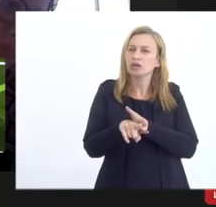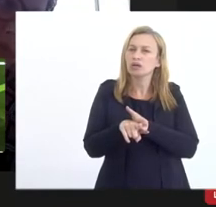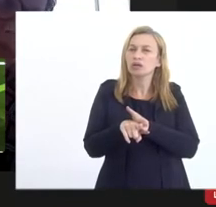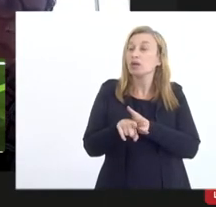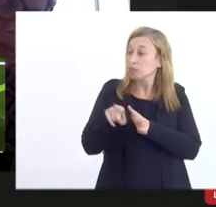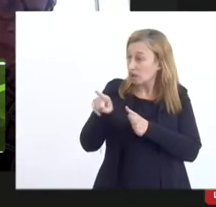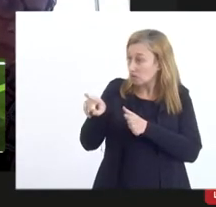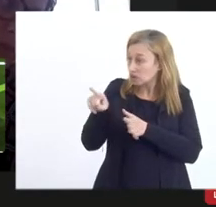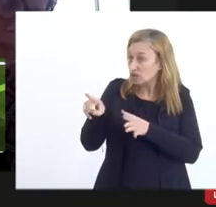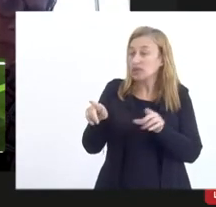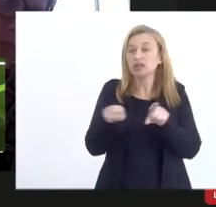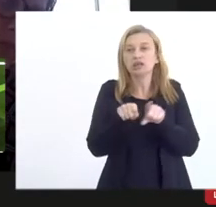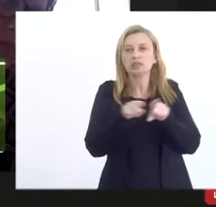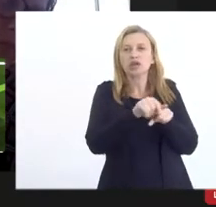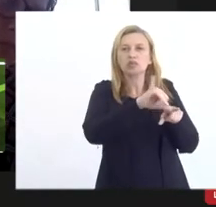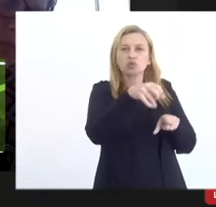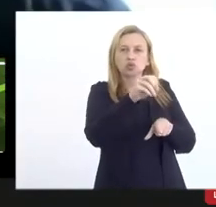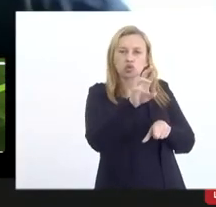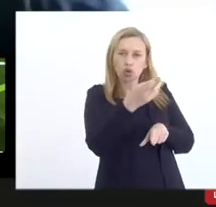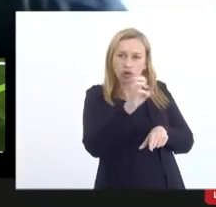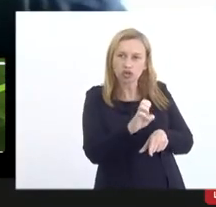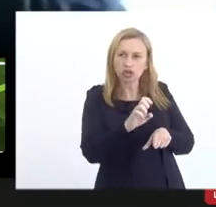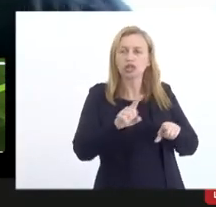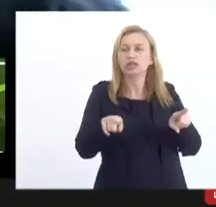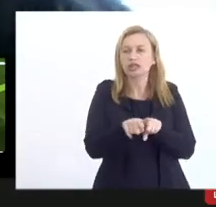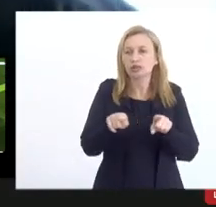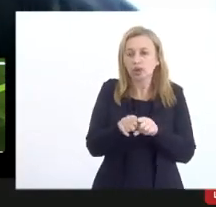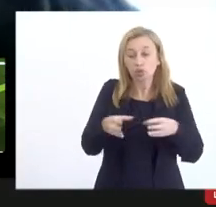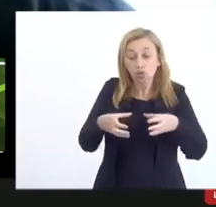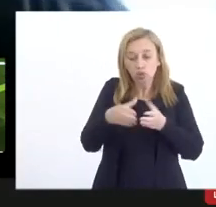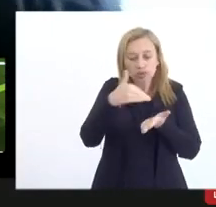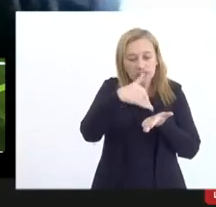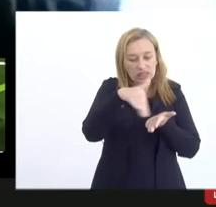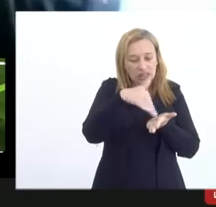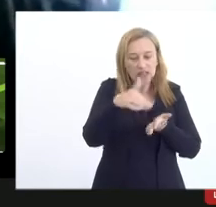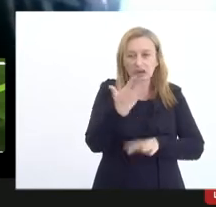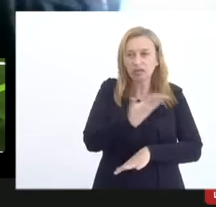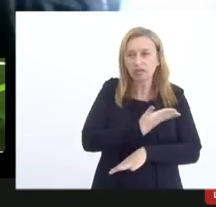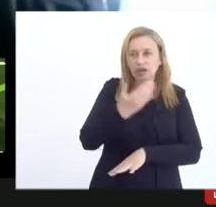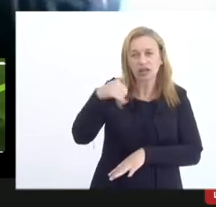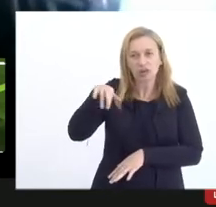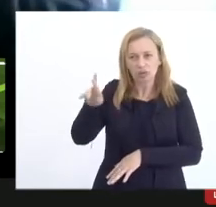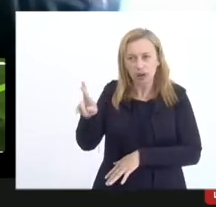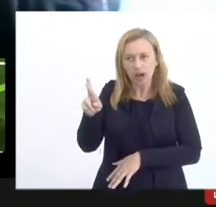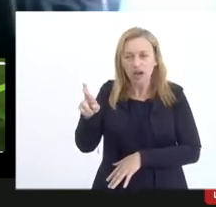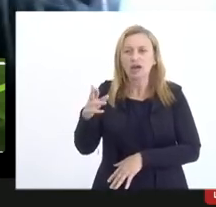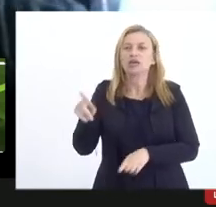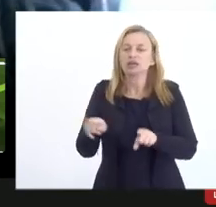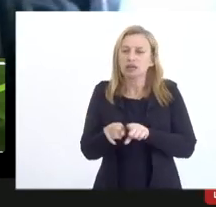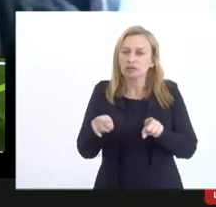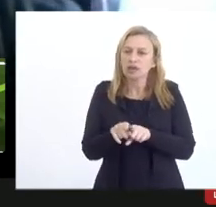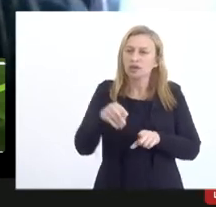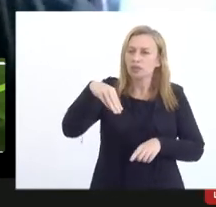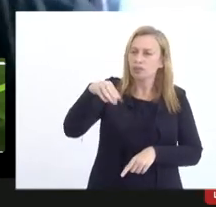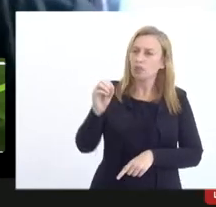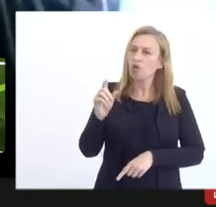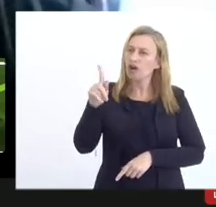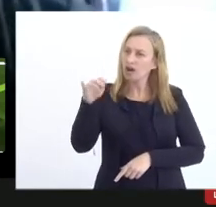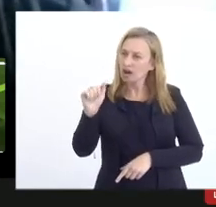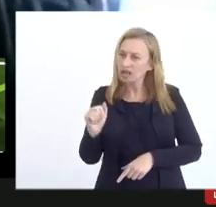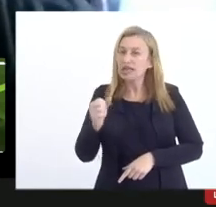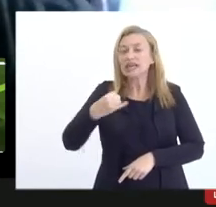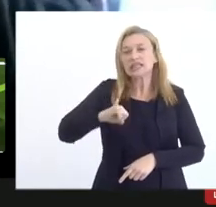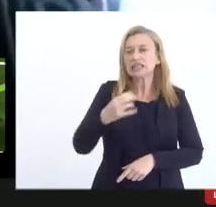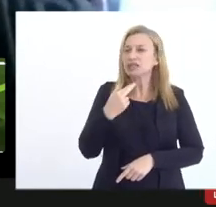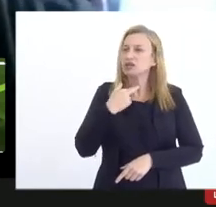você é para o Jorge Eduardo é para a turma da secretaria para o meu companheiro Eliomar para a Morgana para todo mundo se a